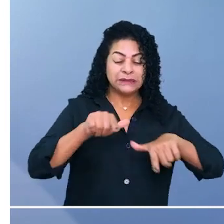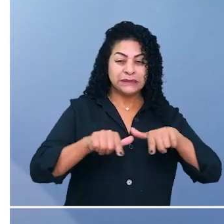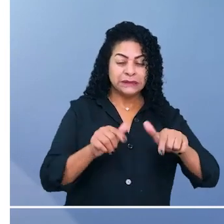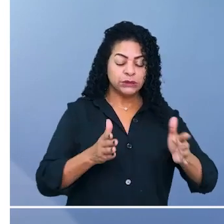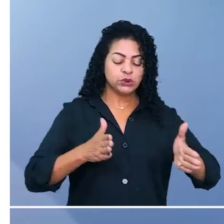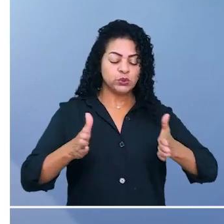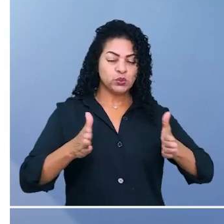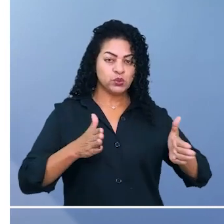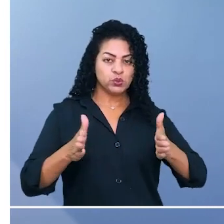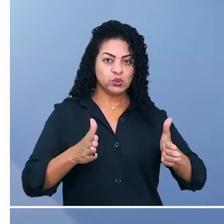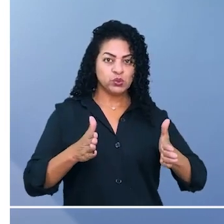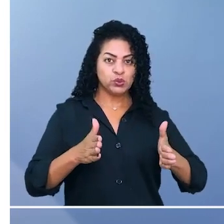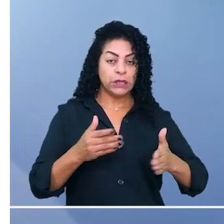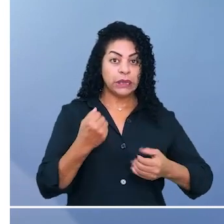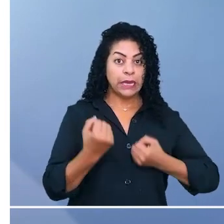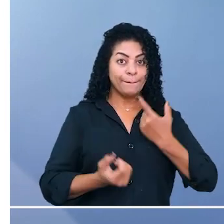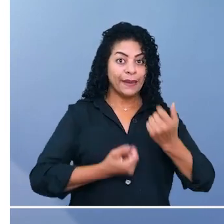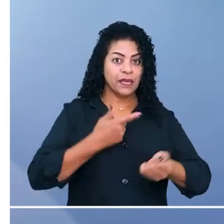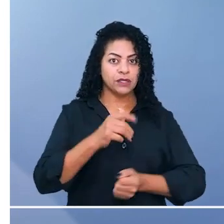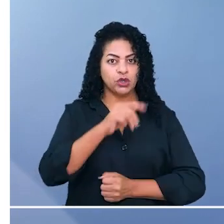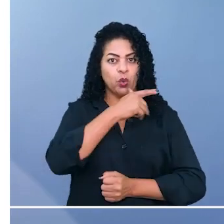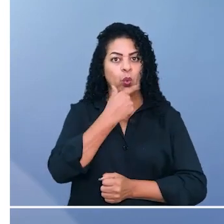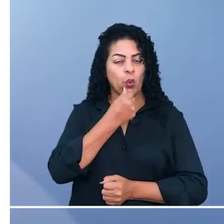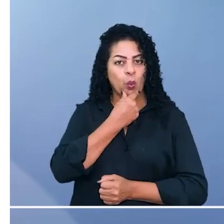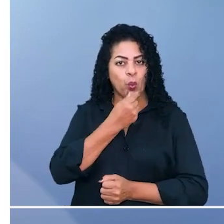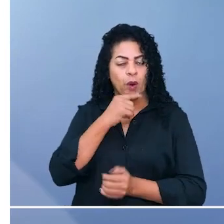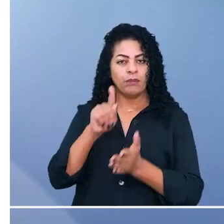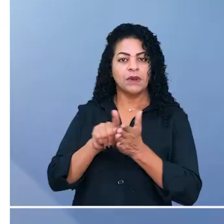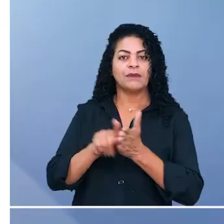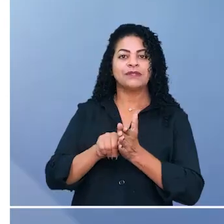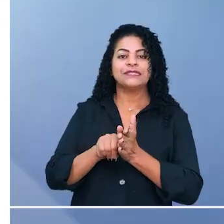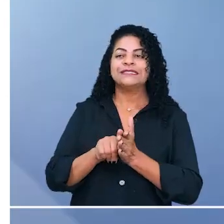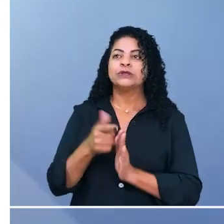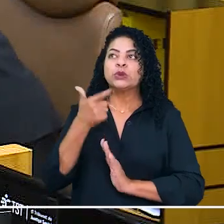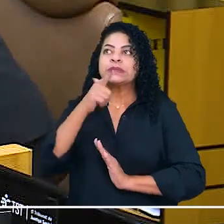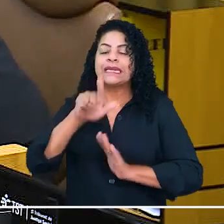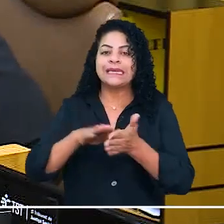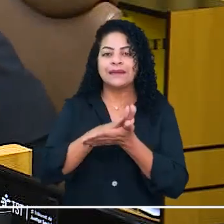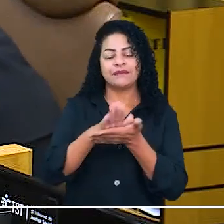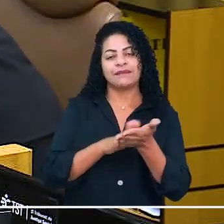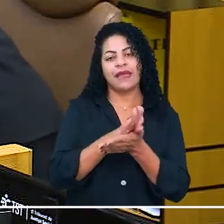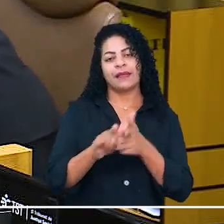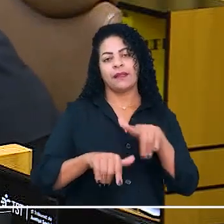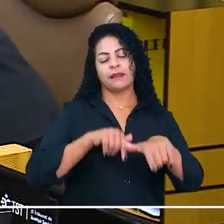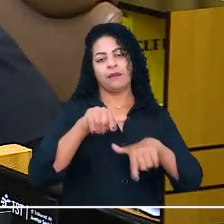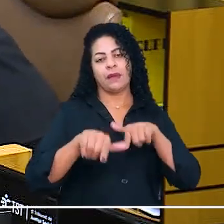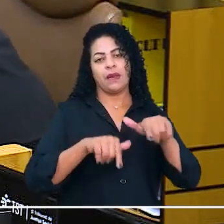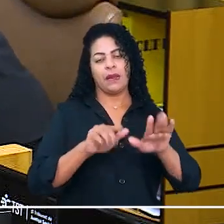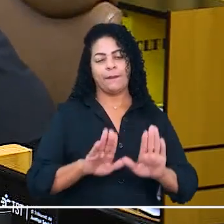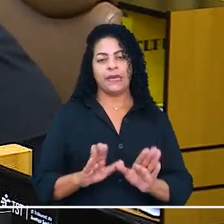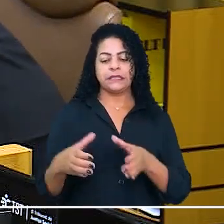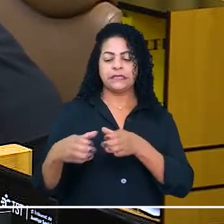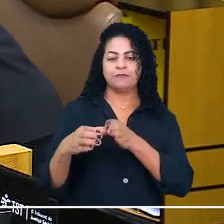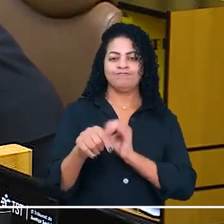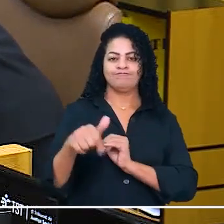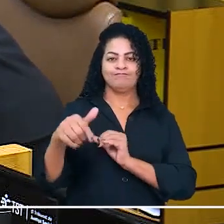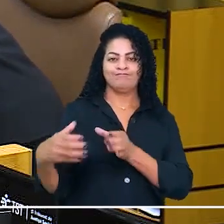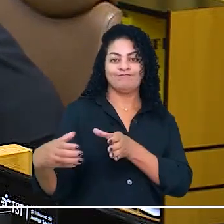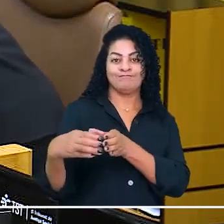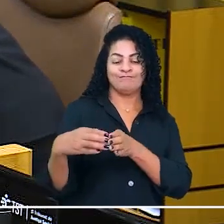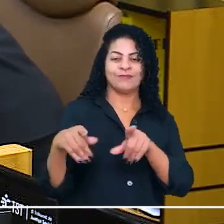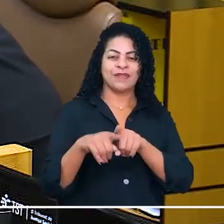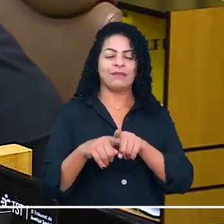depende do período em que o trabalhador permanece inabilitado para o trabalho. A decisão da sétima turma foi unânime.